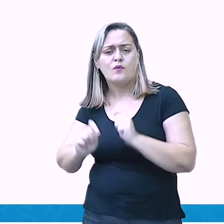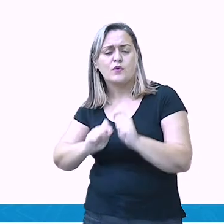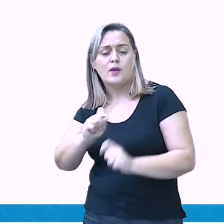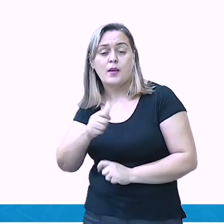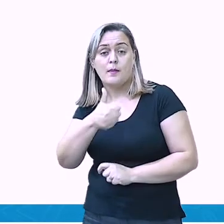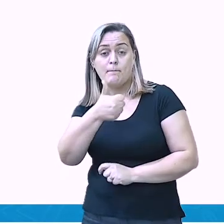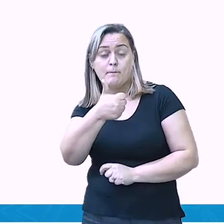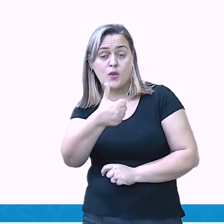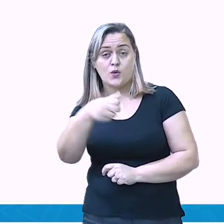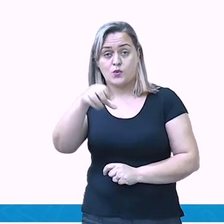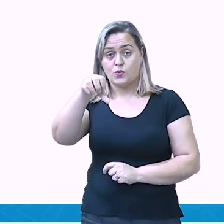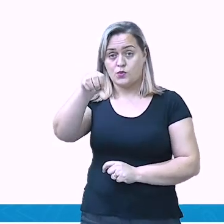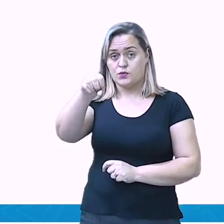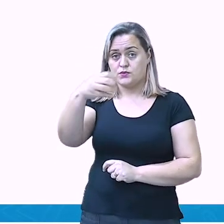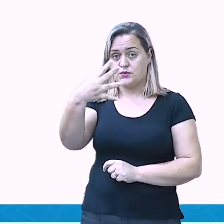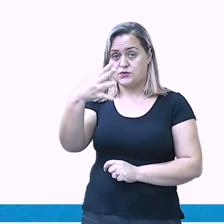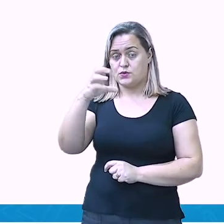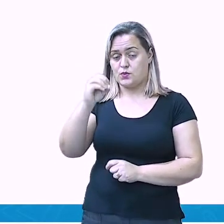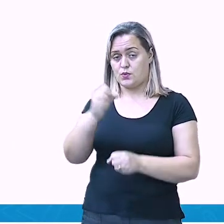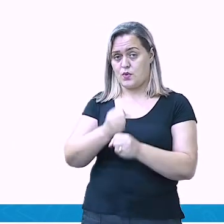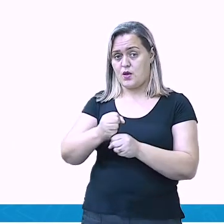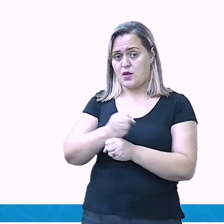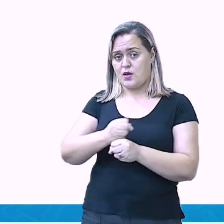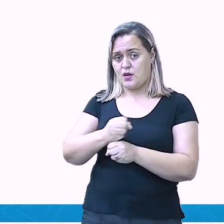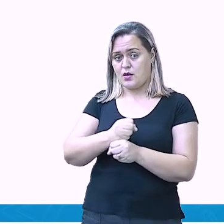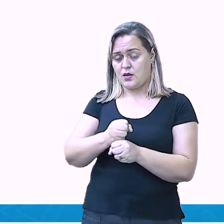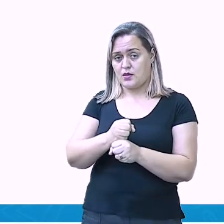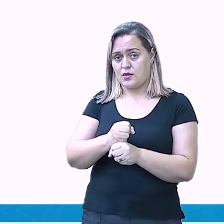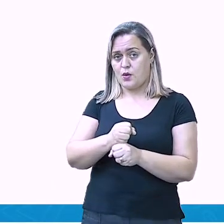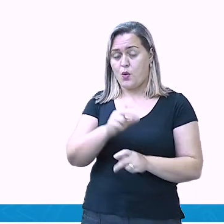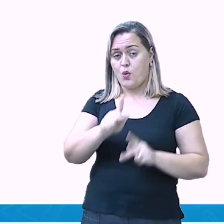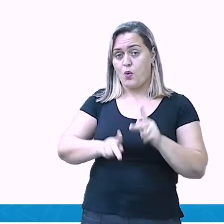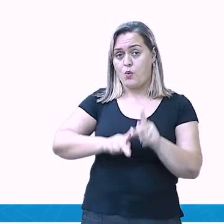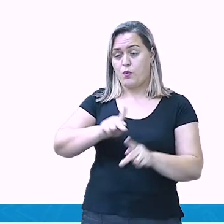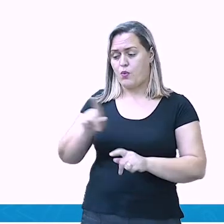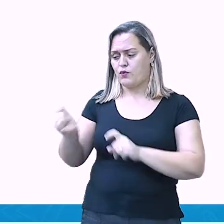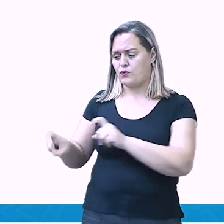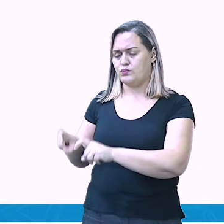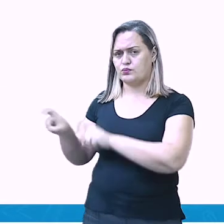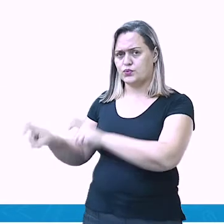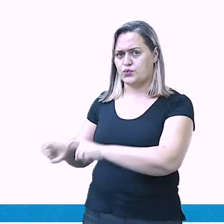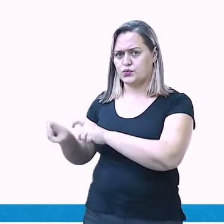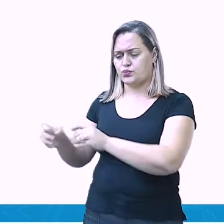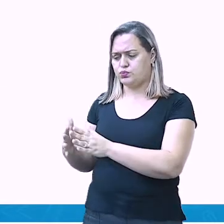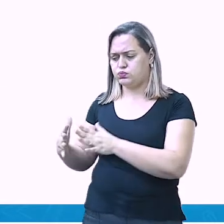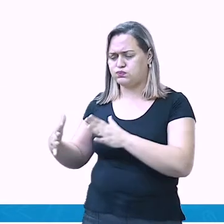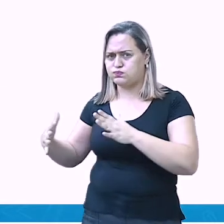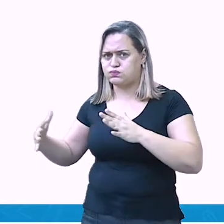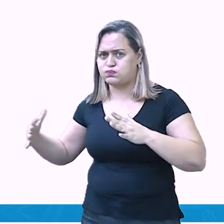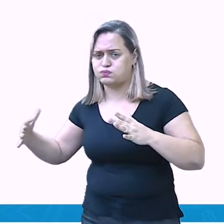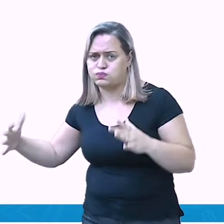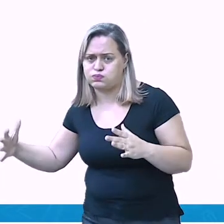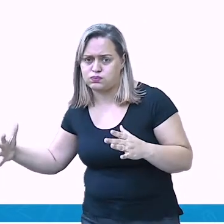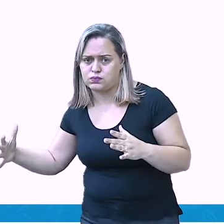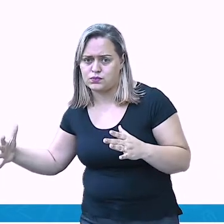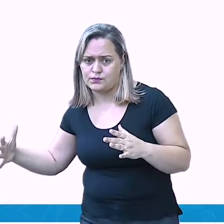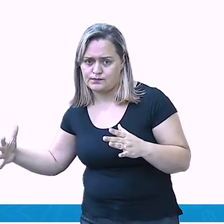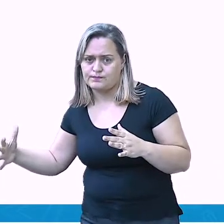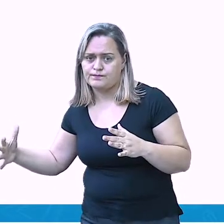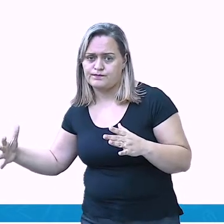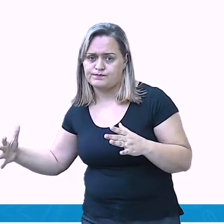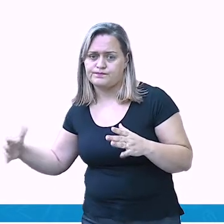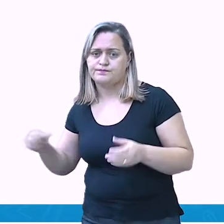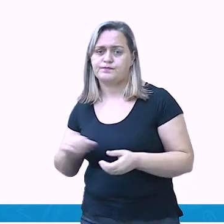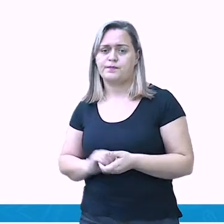população brasileira era rural. Em 1970, contudo, a maioria da população